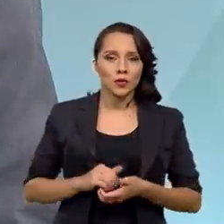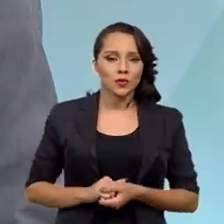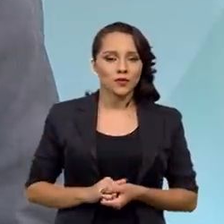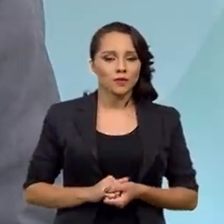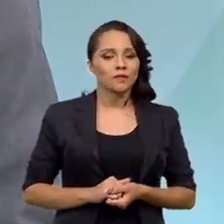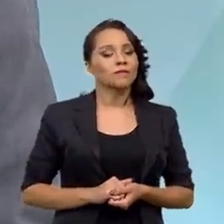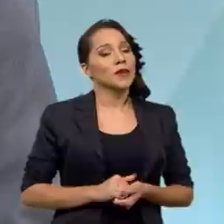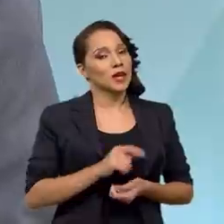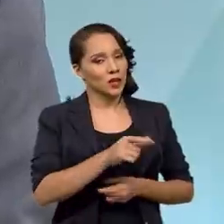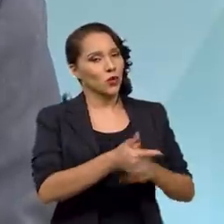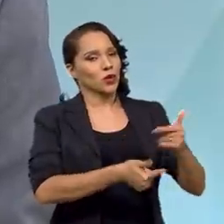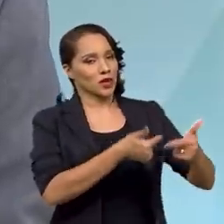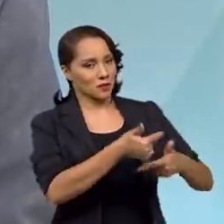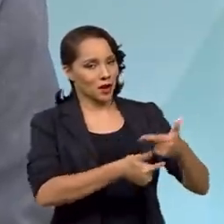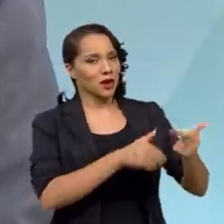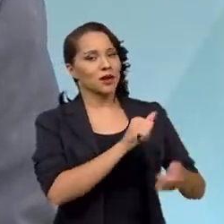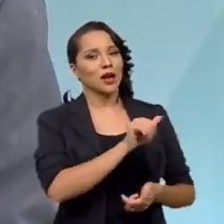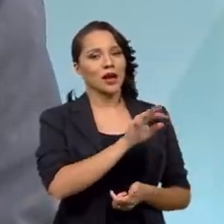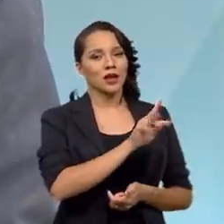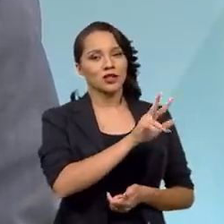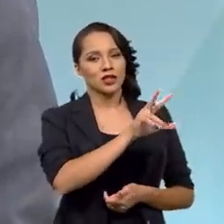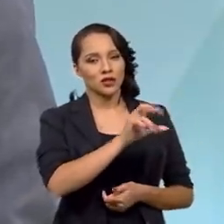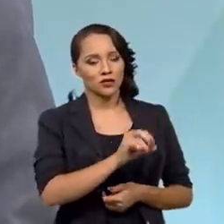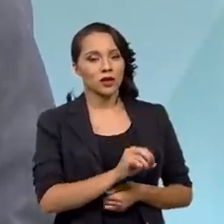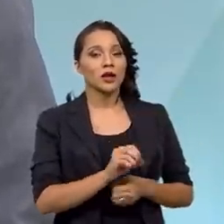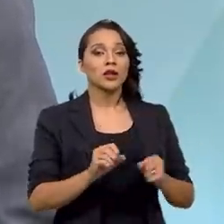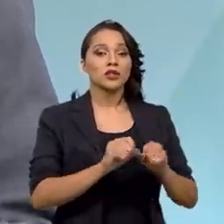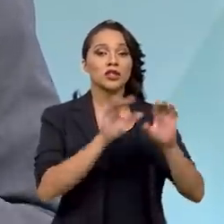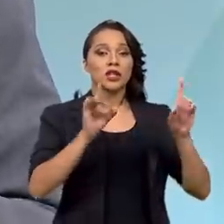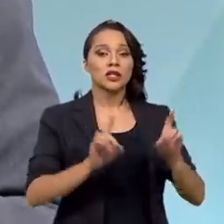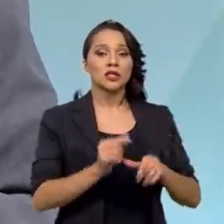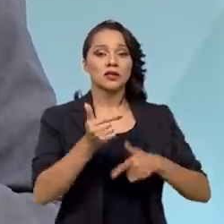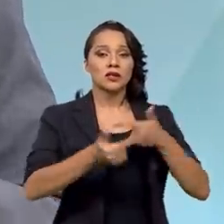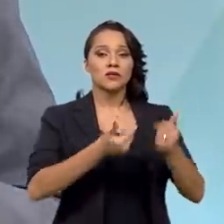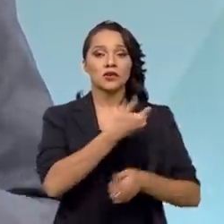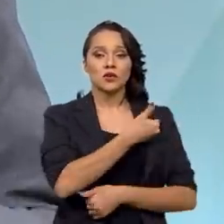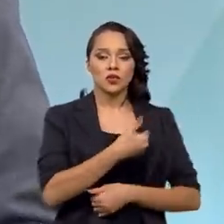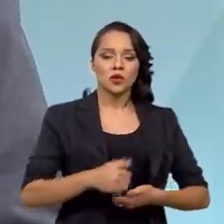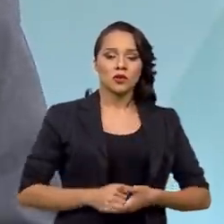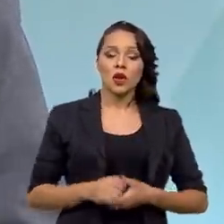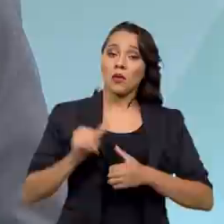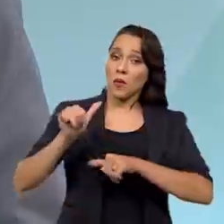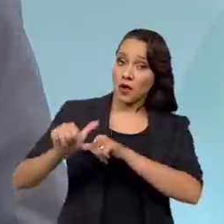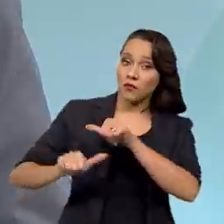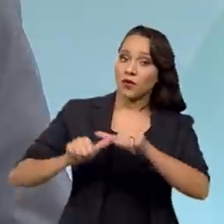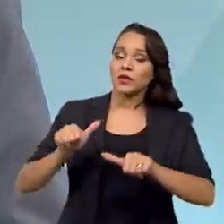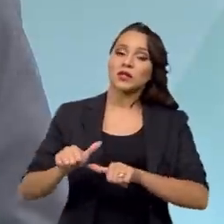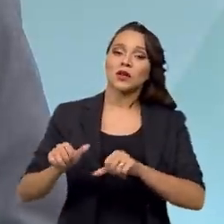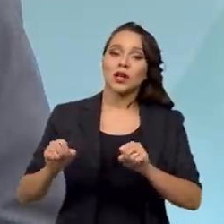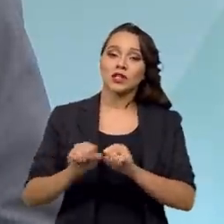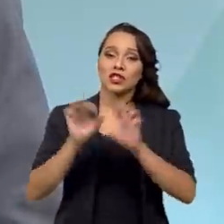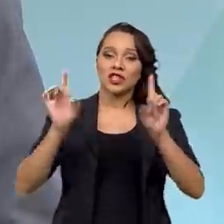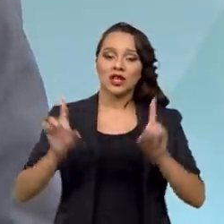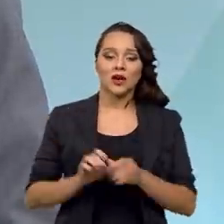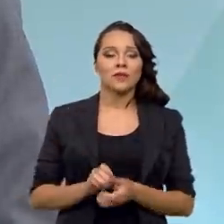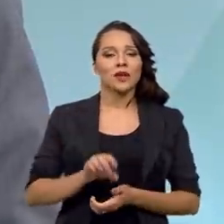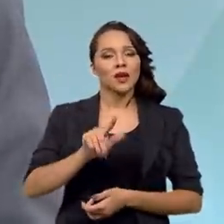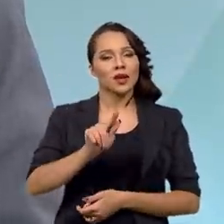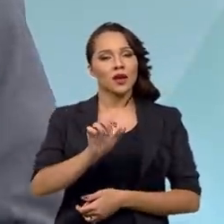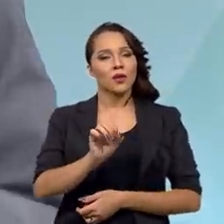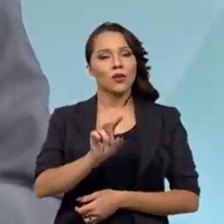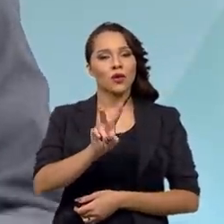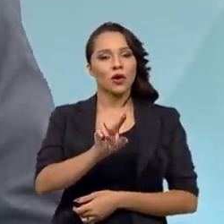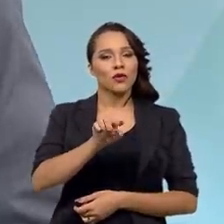Nativa, né? Nativa. Claro. Digitalizando serviços públicos. É uma verdadeira revolução na digitalização. É o GOV-BR.